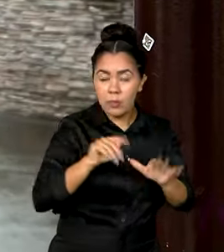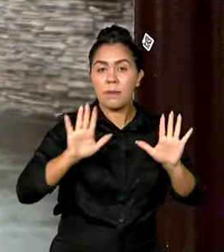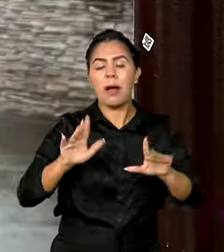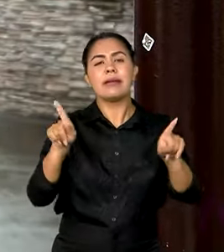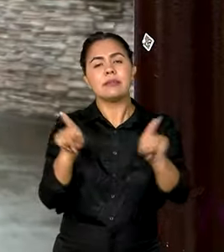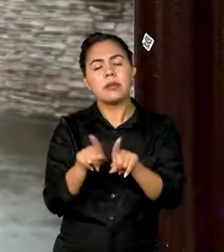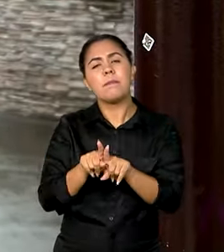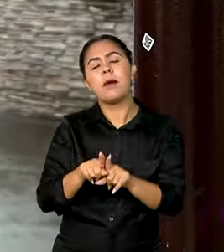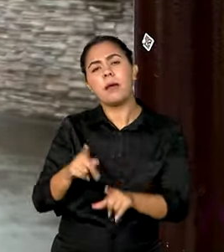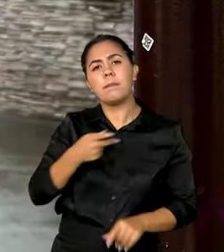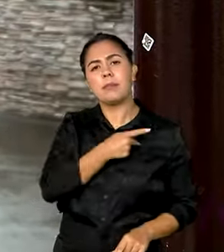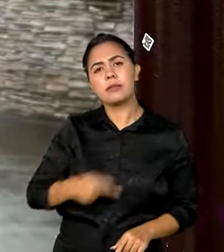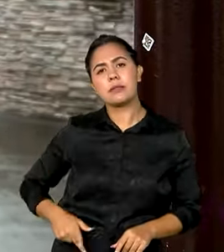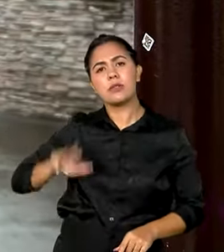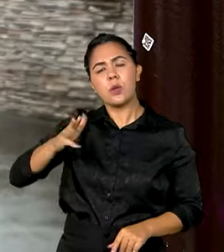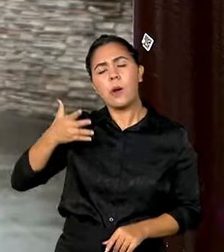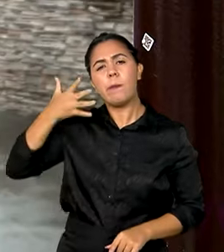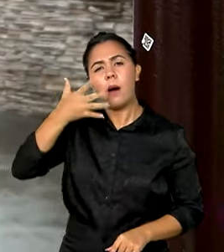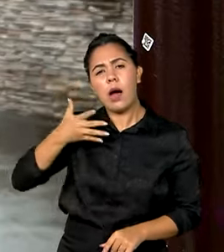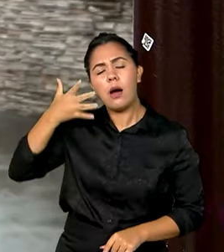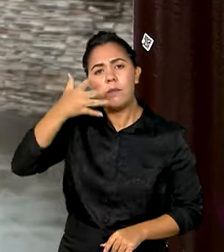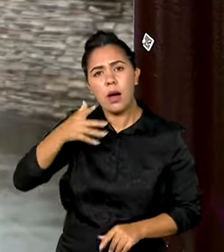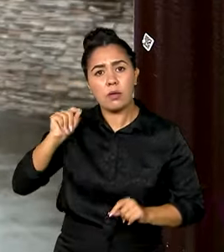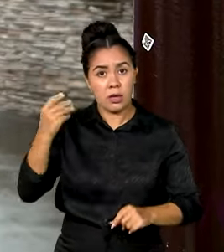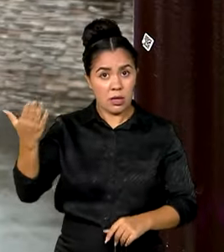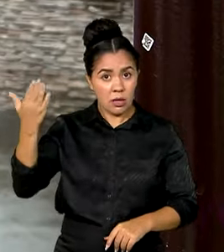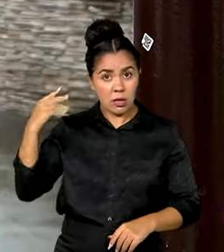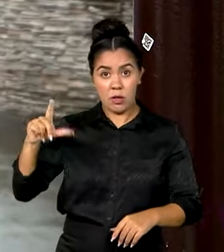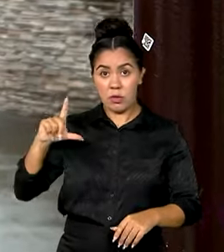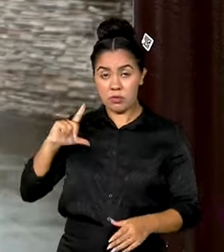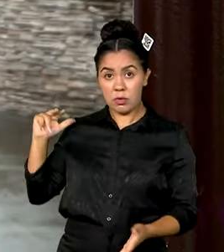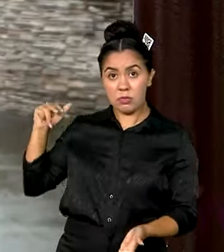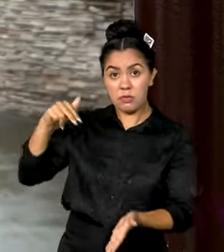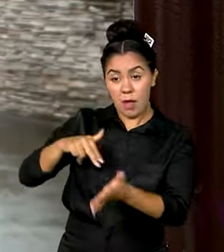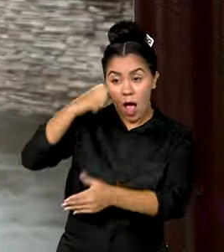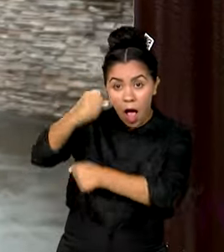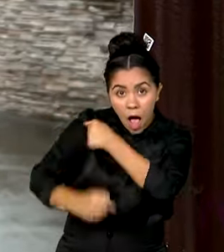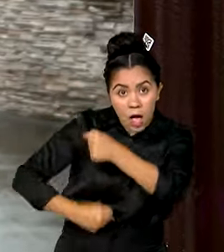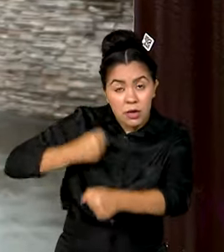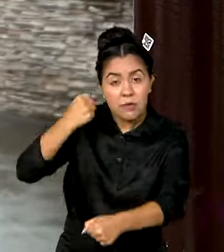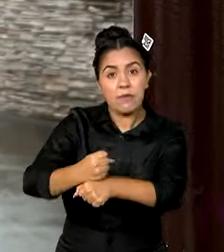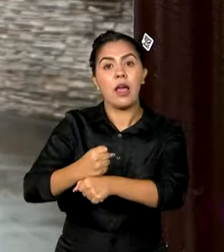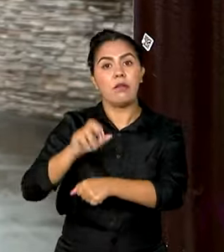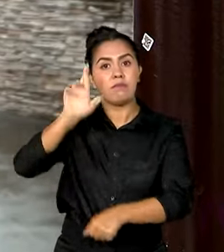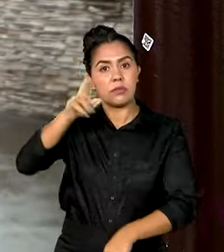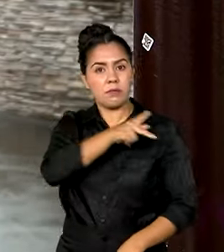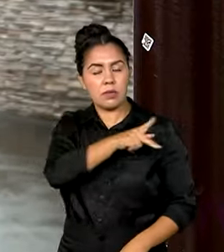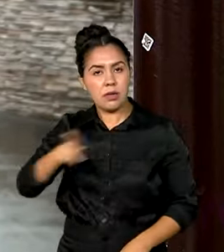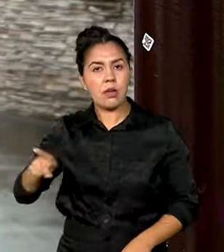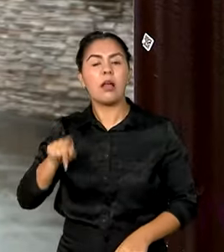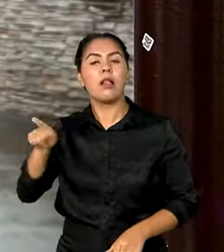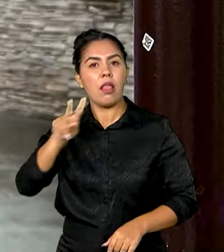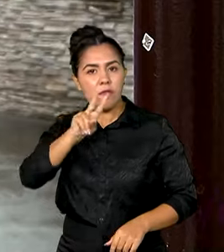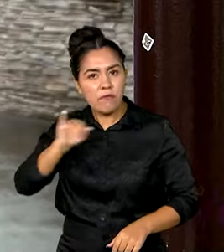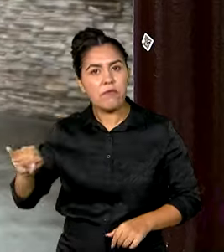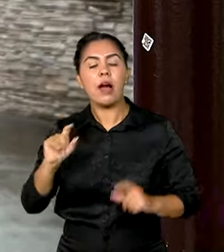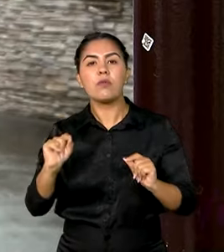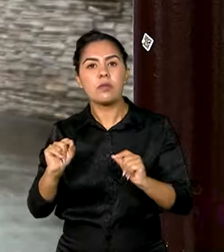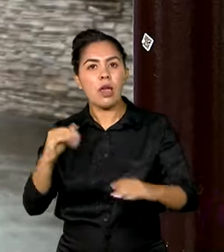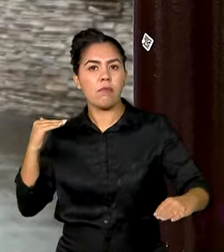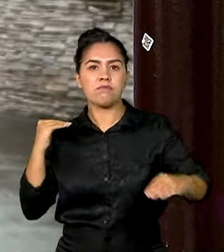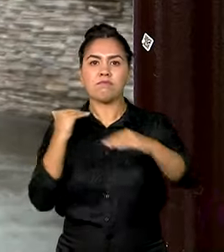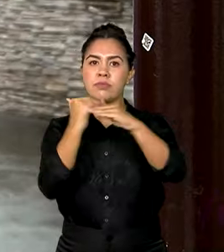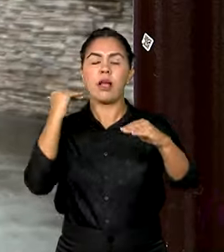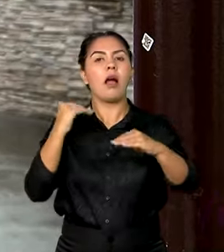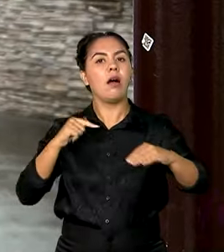discurso, Lula disse que quando assumir a presidência do BRICS, do ano que vem, vai zelar pela igualdade nas relações entre os